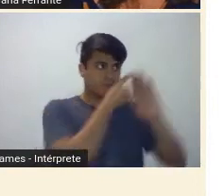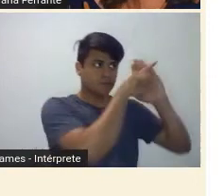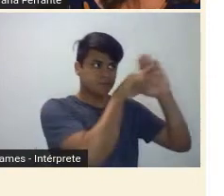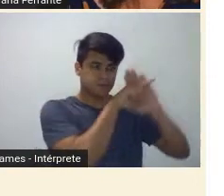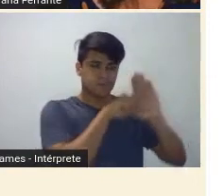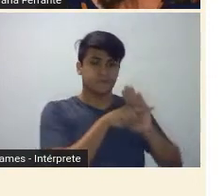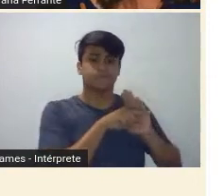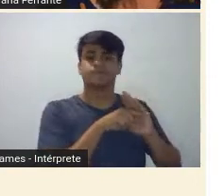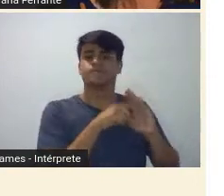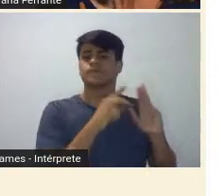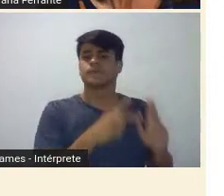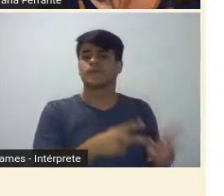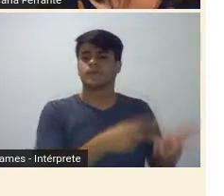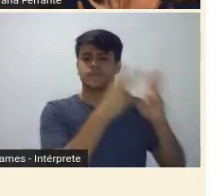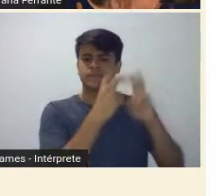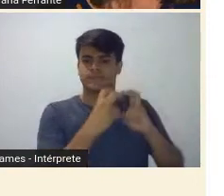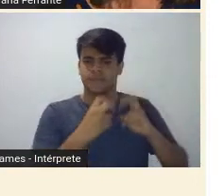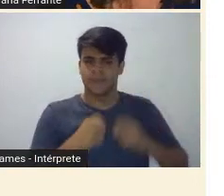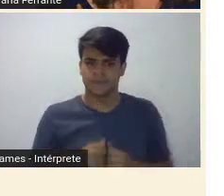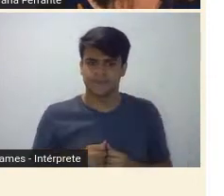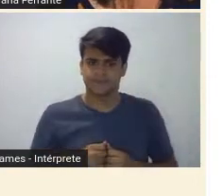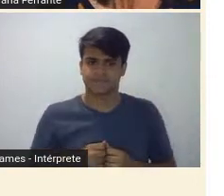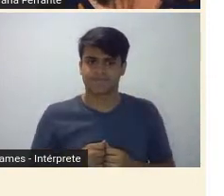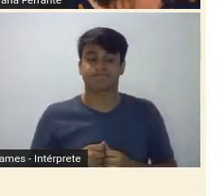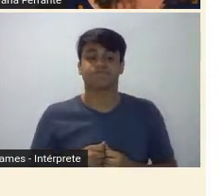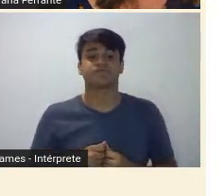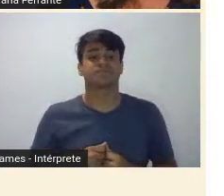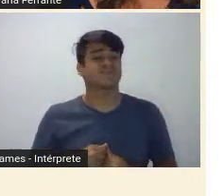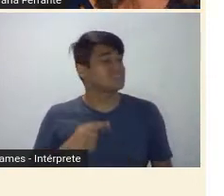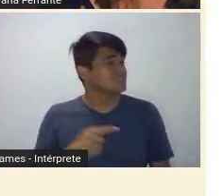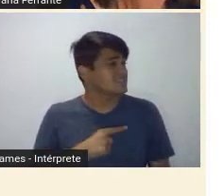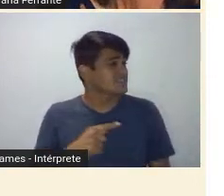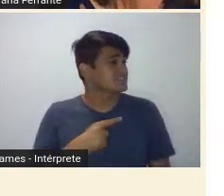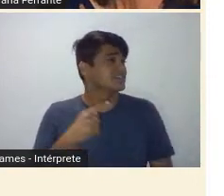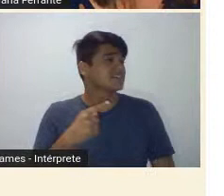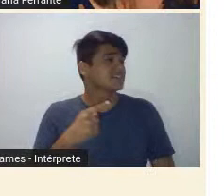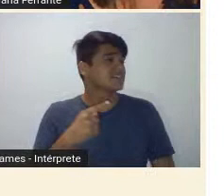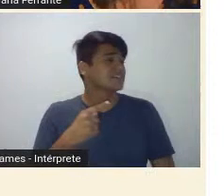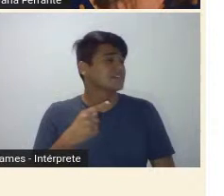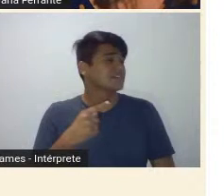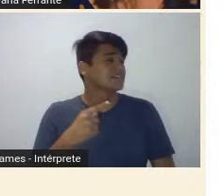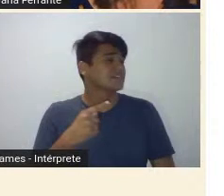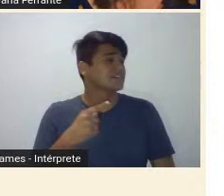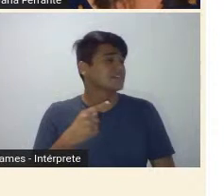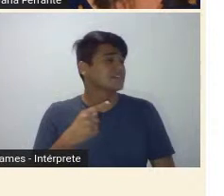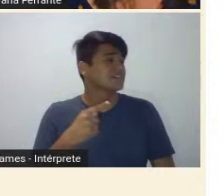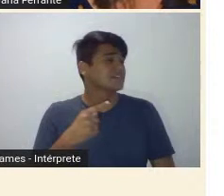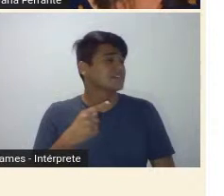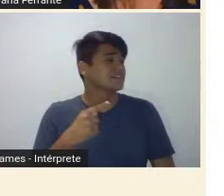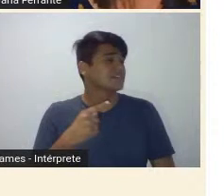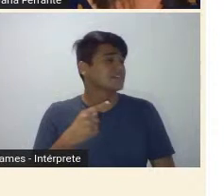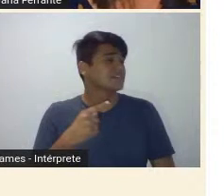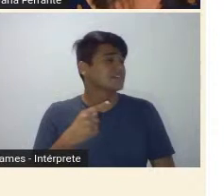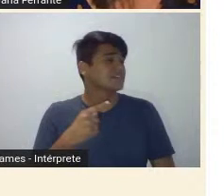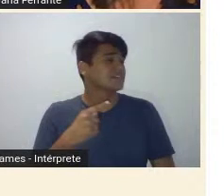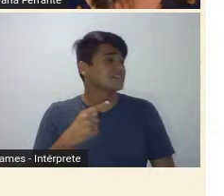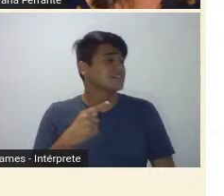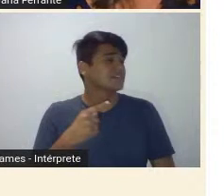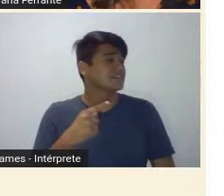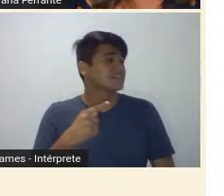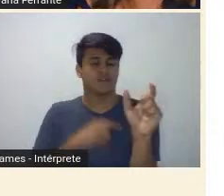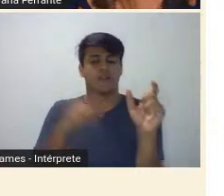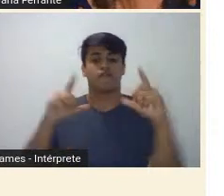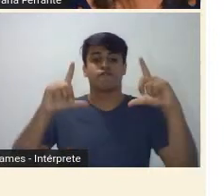um uso muito acentuado de fotografias. E a